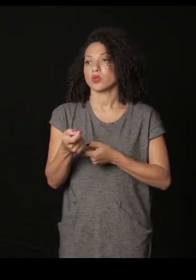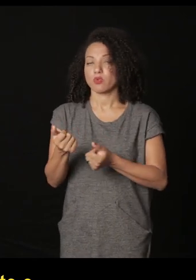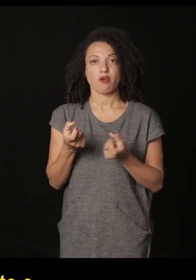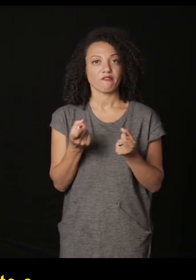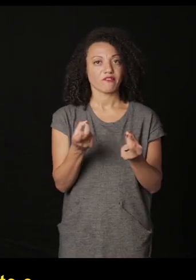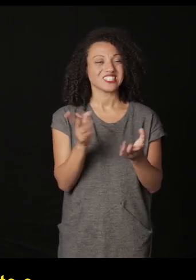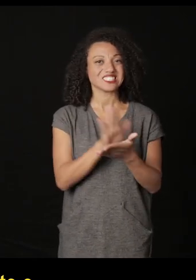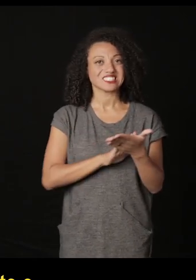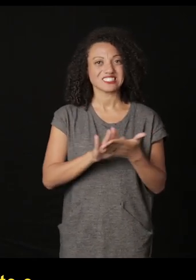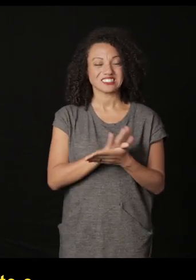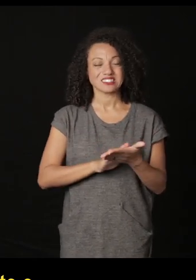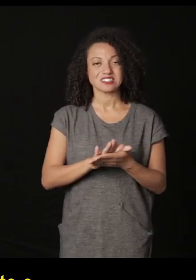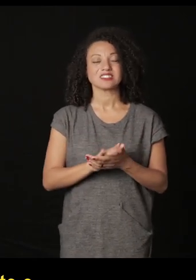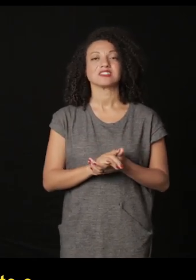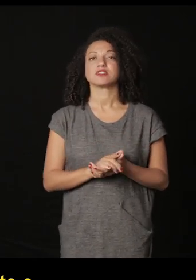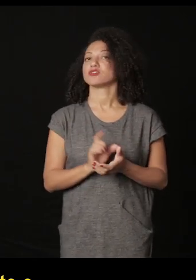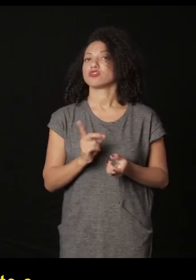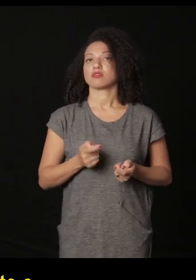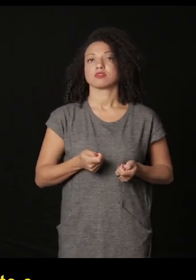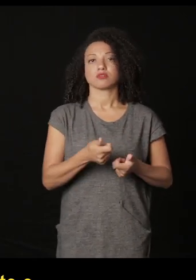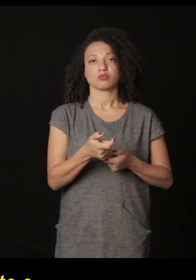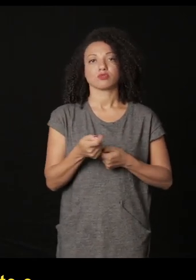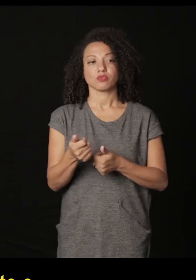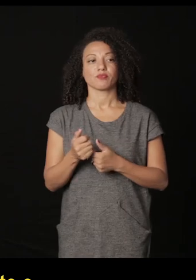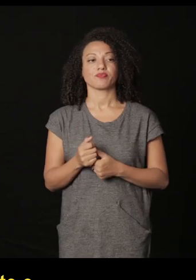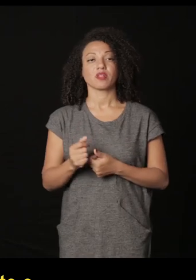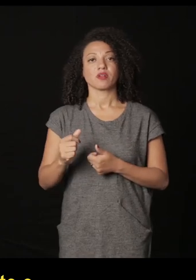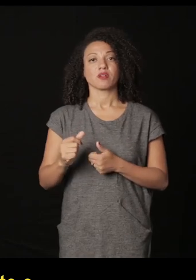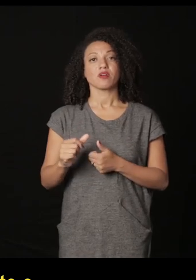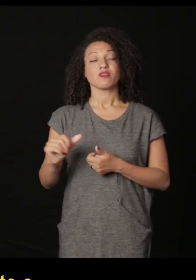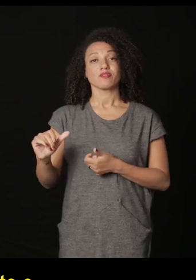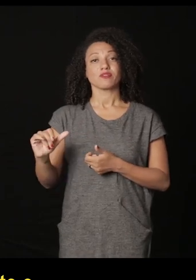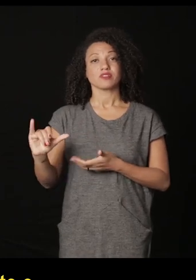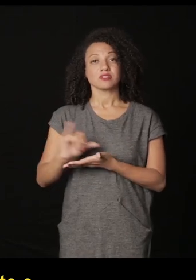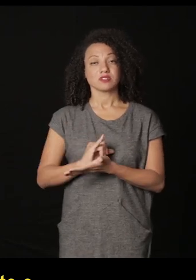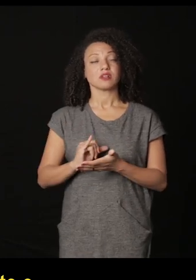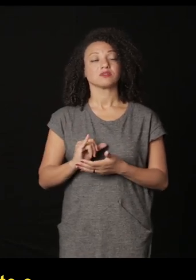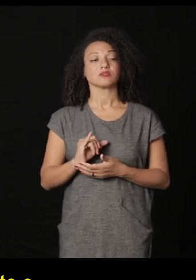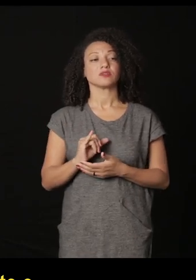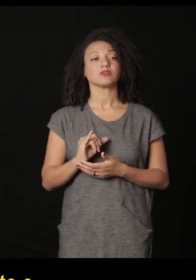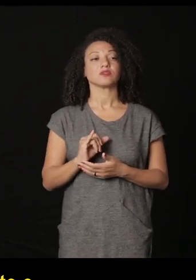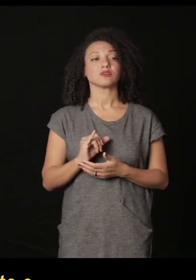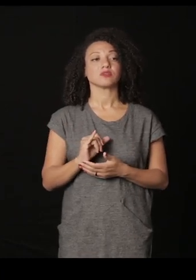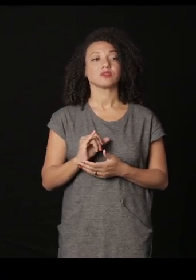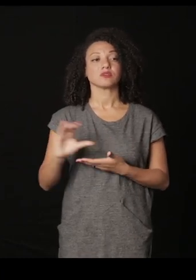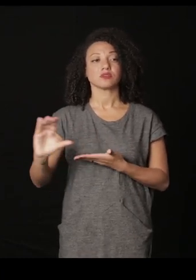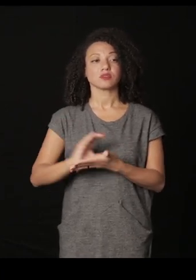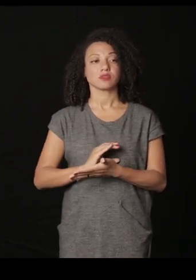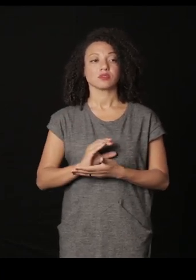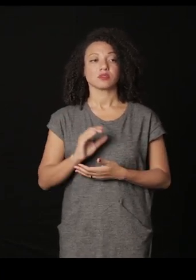foi financiado por um pelo edital arte patrimônio de 2009 no Rio de Janeiro